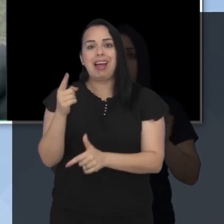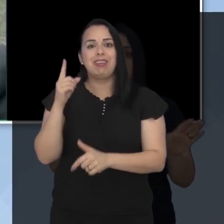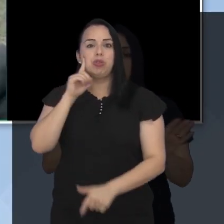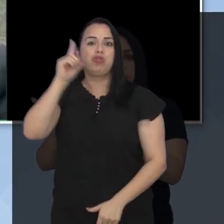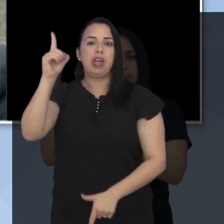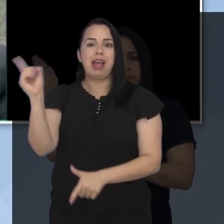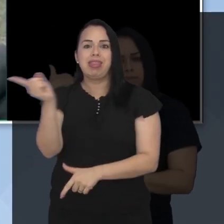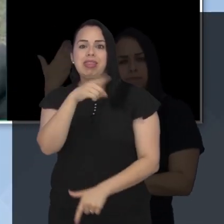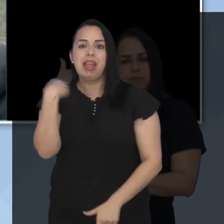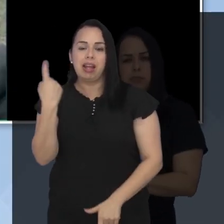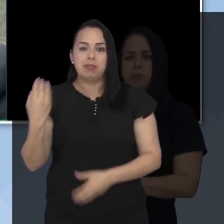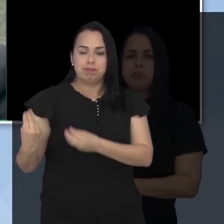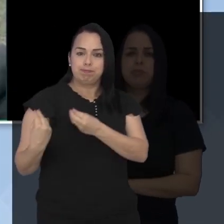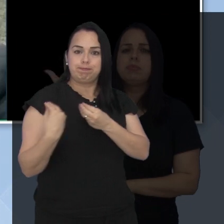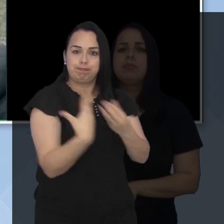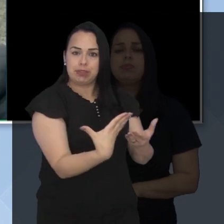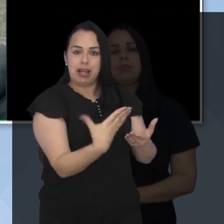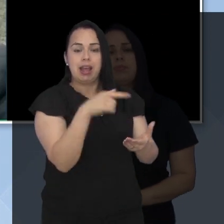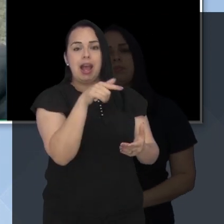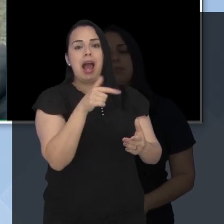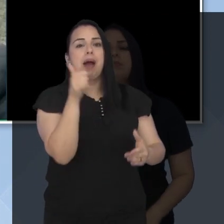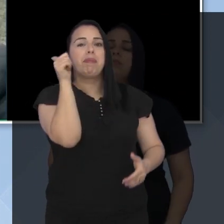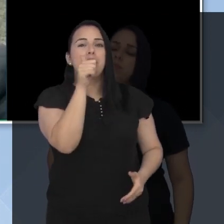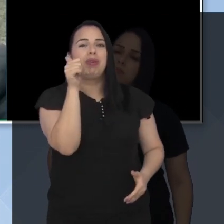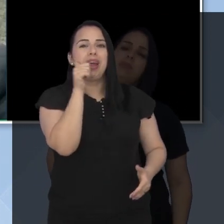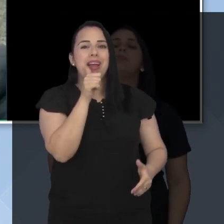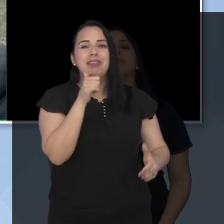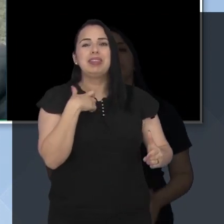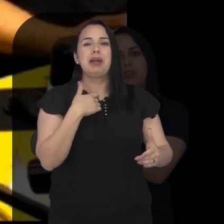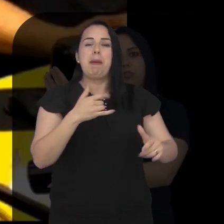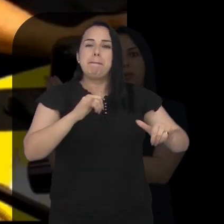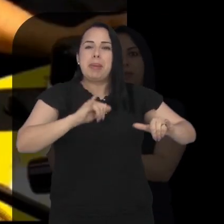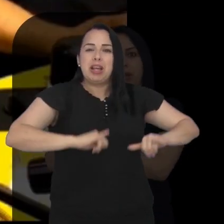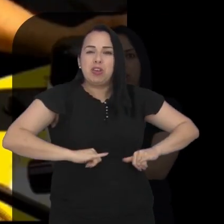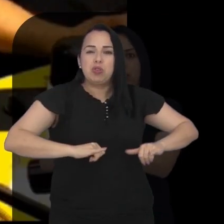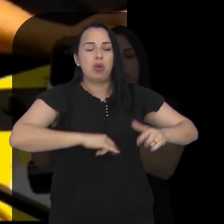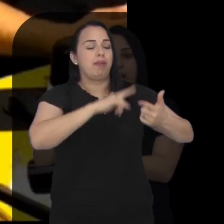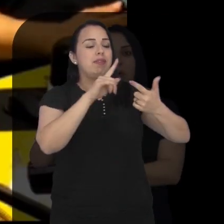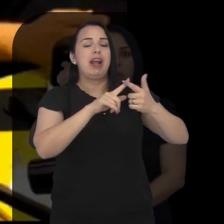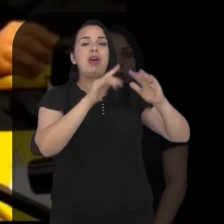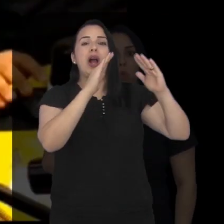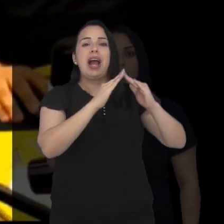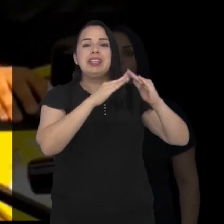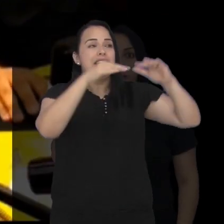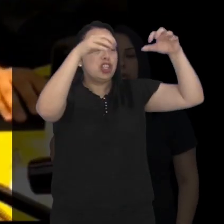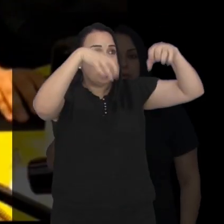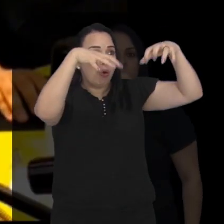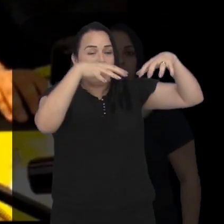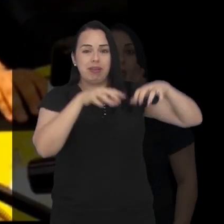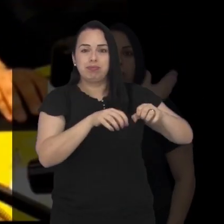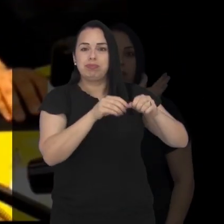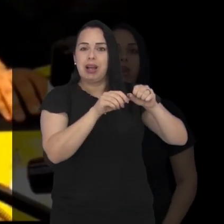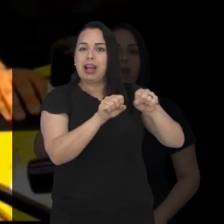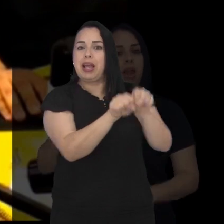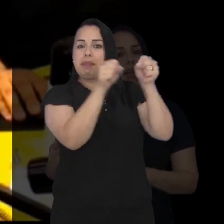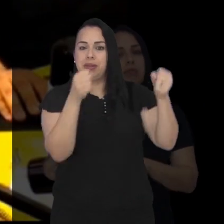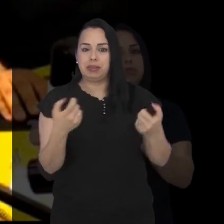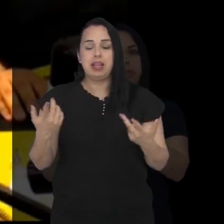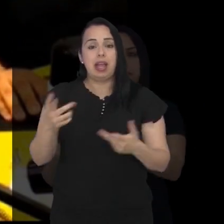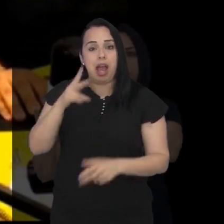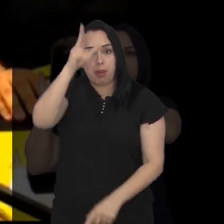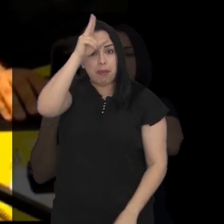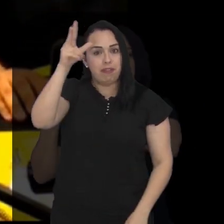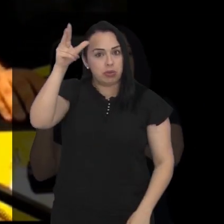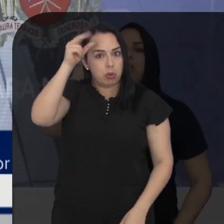para uma moradora que teve sérios prejuízos em função das chuvas. Em um vídeo, o parlamentar apresentou a posição do município